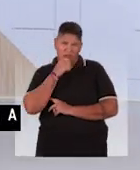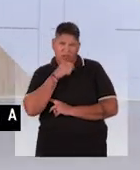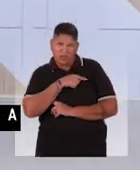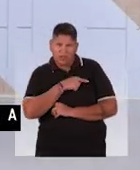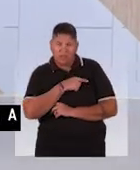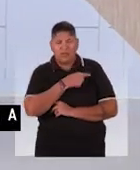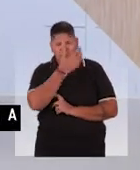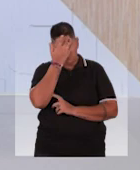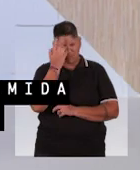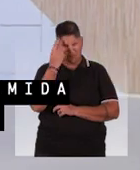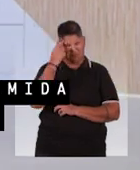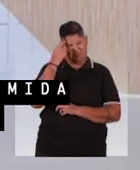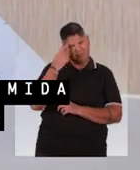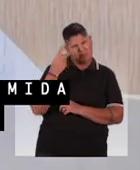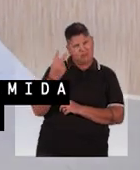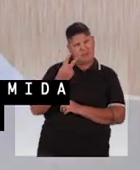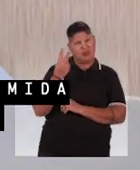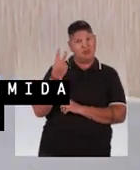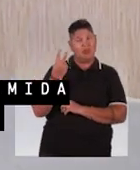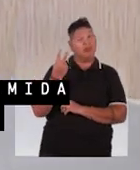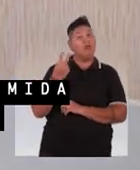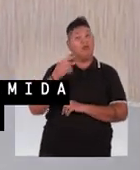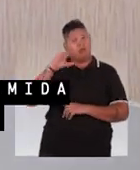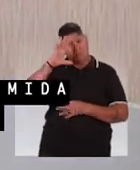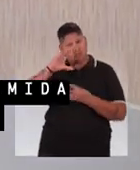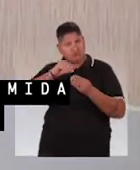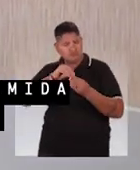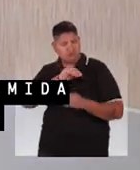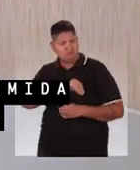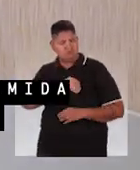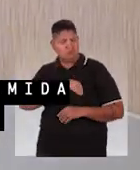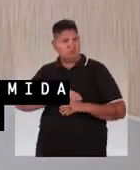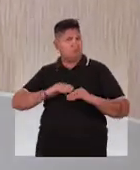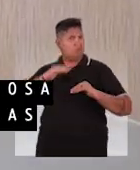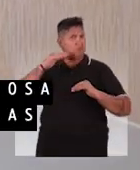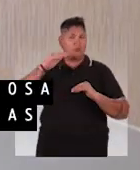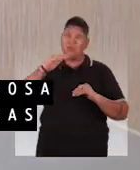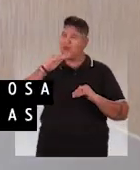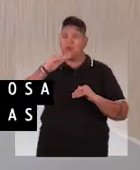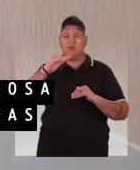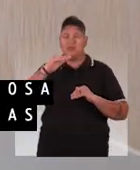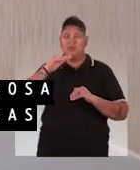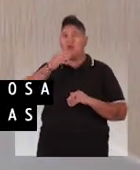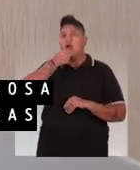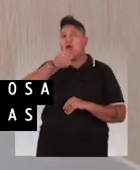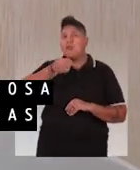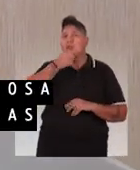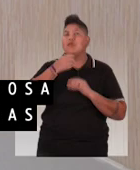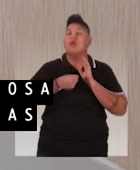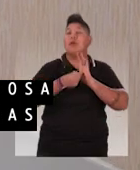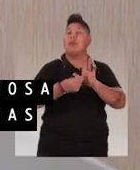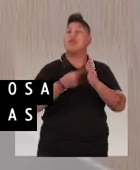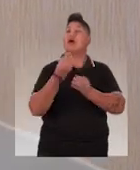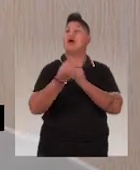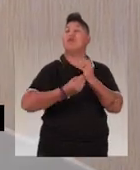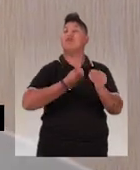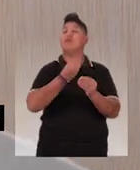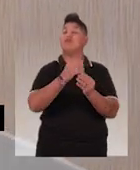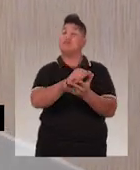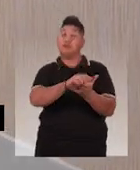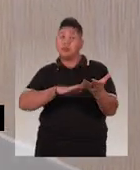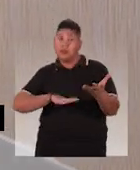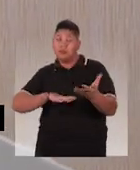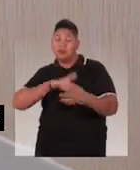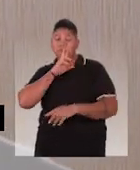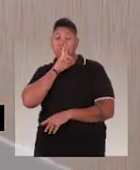enganado quem pensa que essa valorização está resumida a um salário alto? O repórter Alain Barbosa vai mostrar como essas